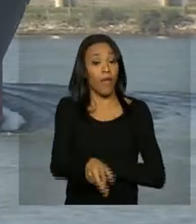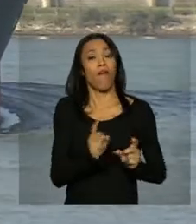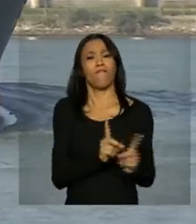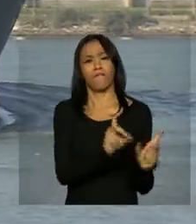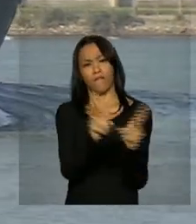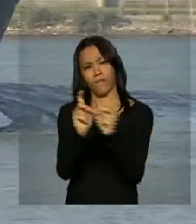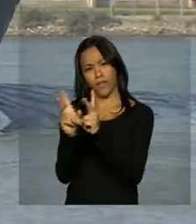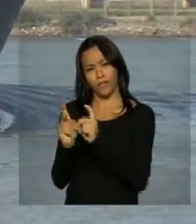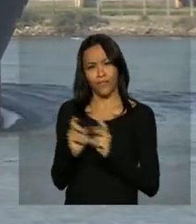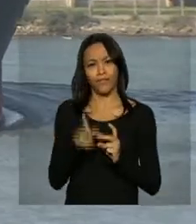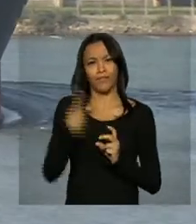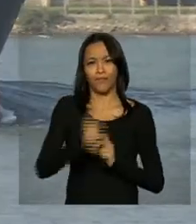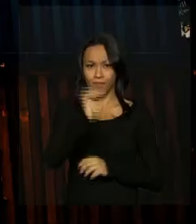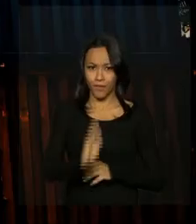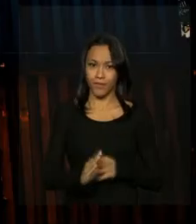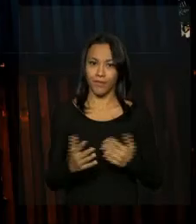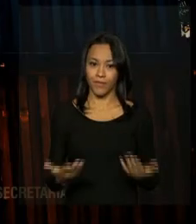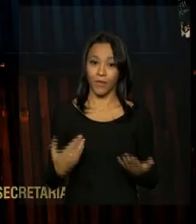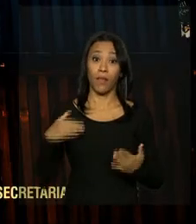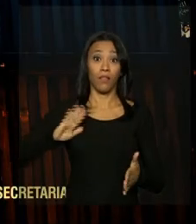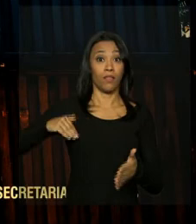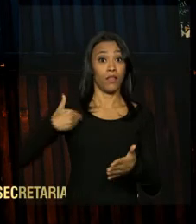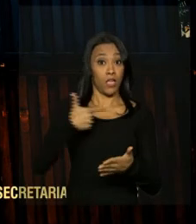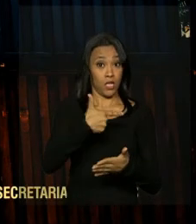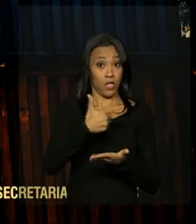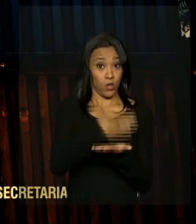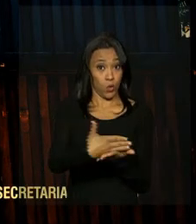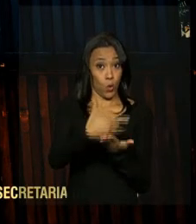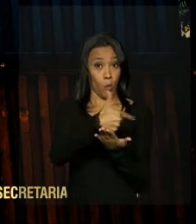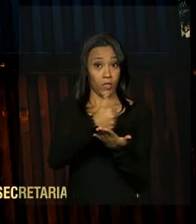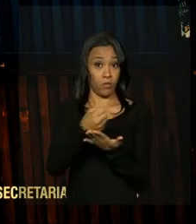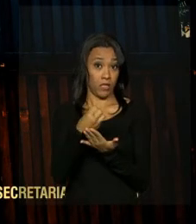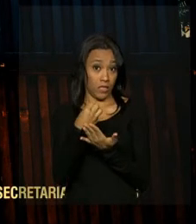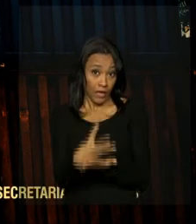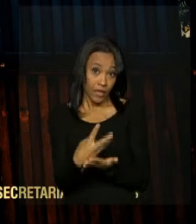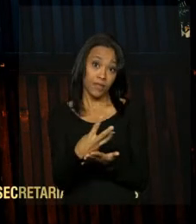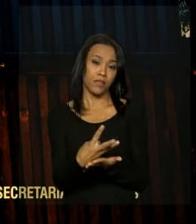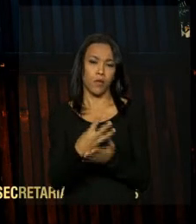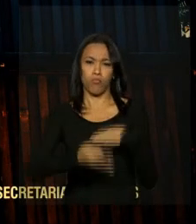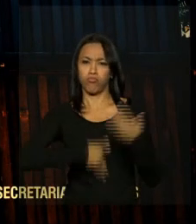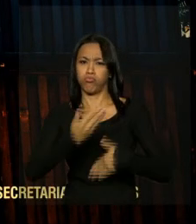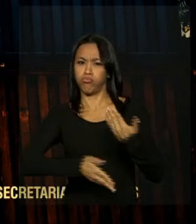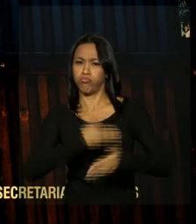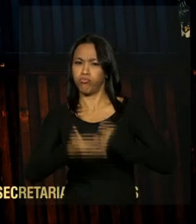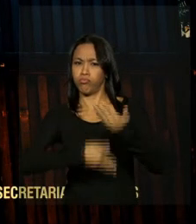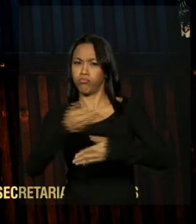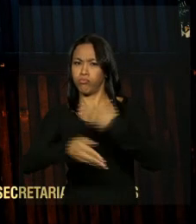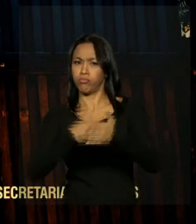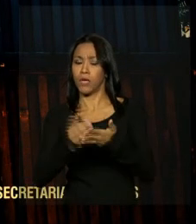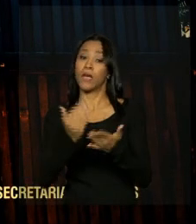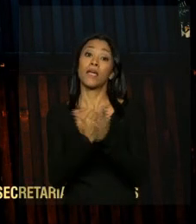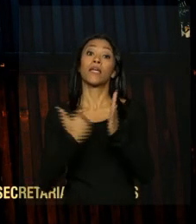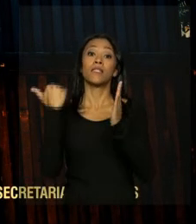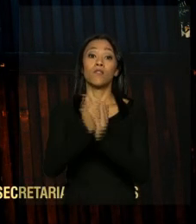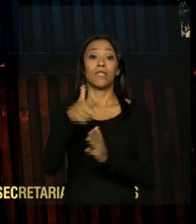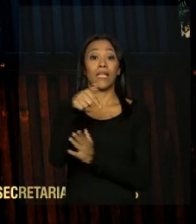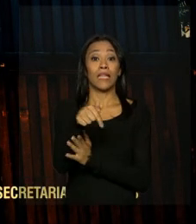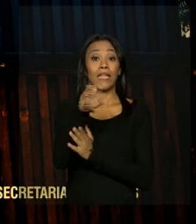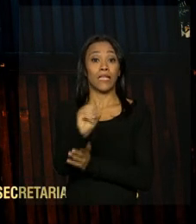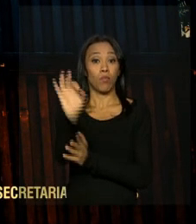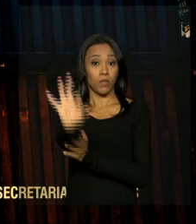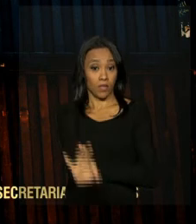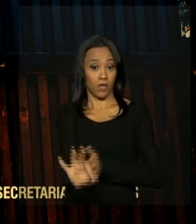exportados pelo Brasil. Desde 2003, o volume de movimentações nos portos cresceu 70%